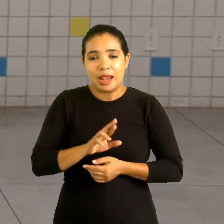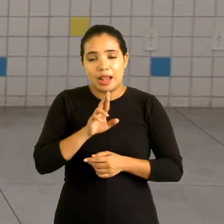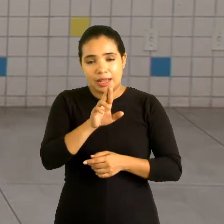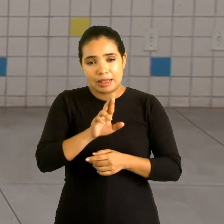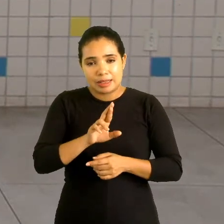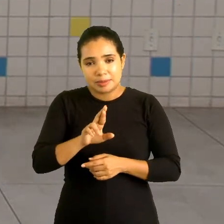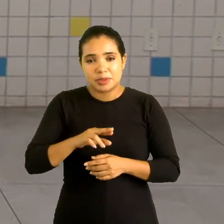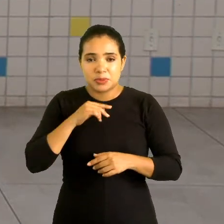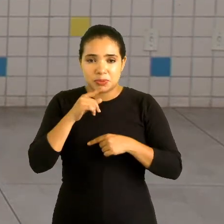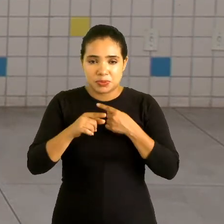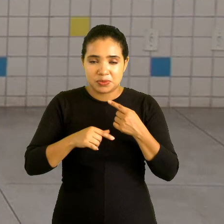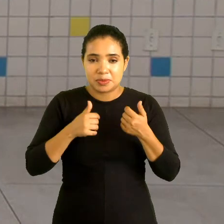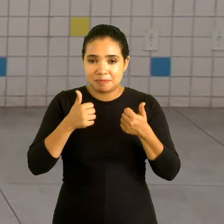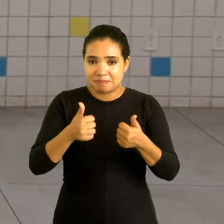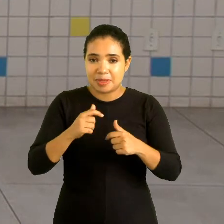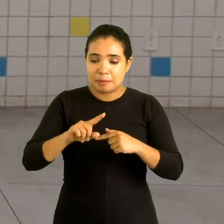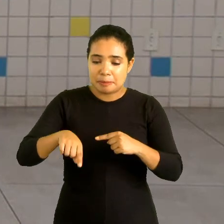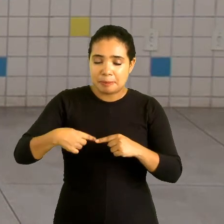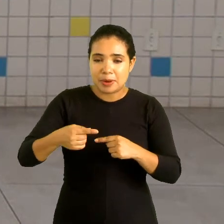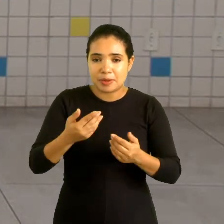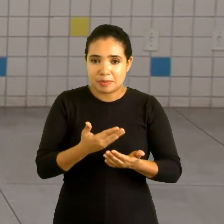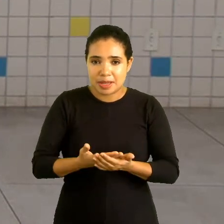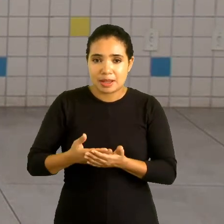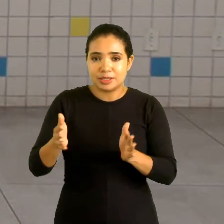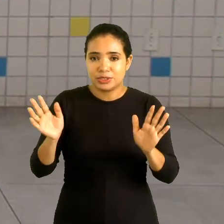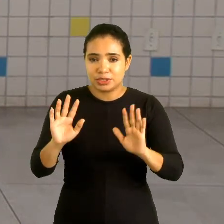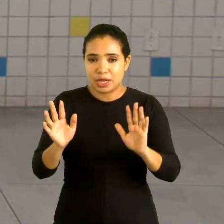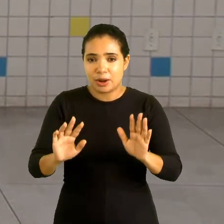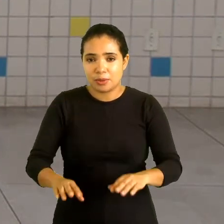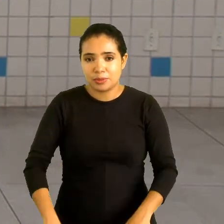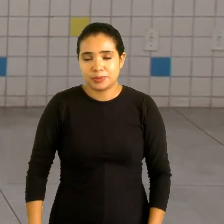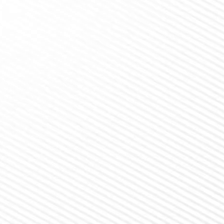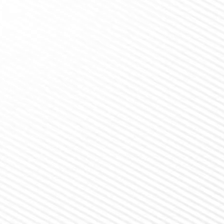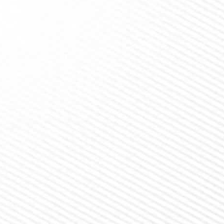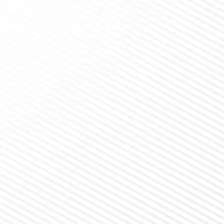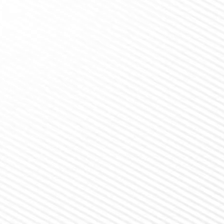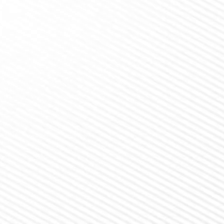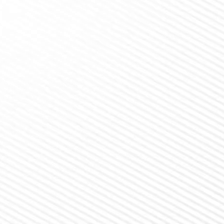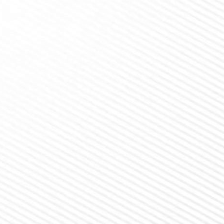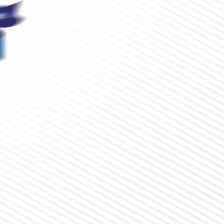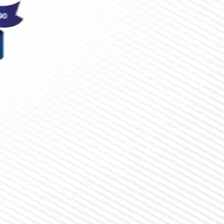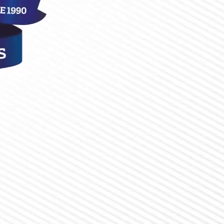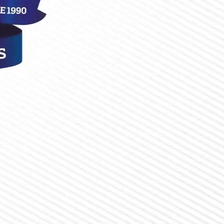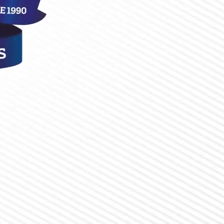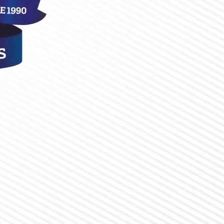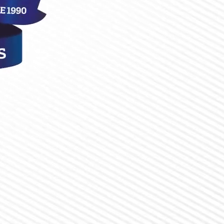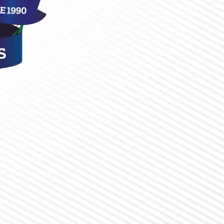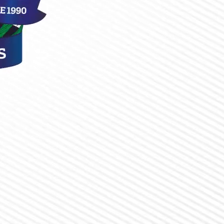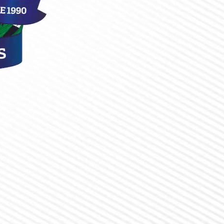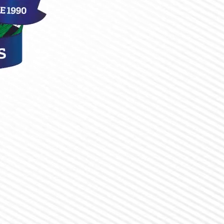a todas essas perguntas. Até a próxima aula e tchau. Transcrição e